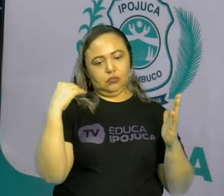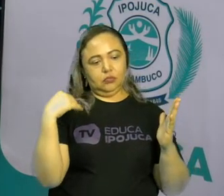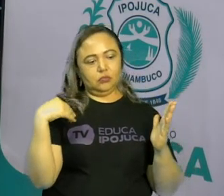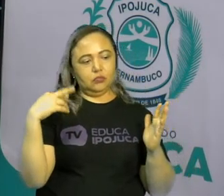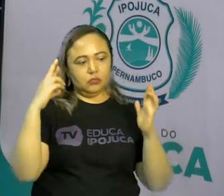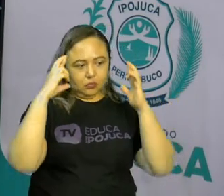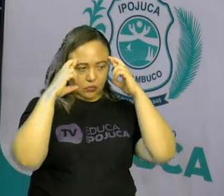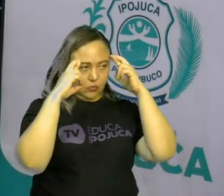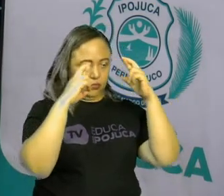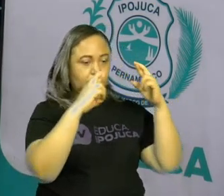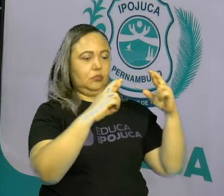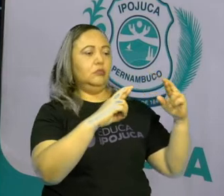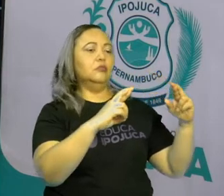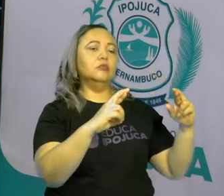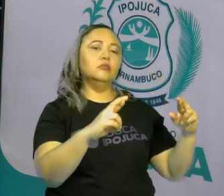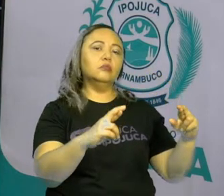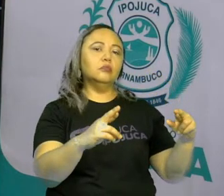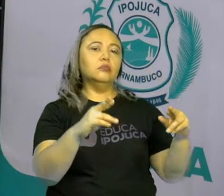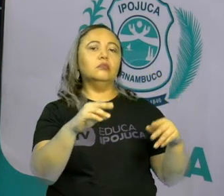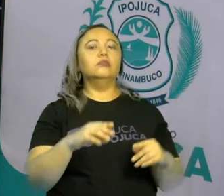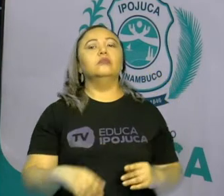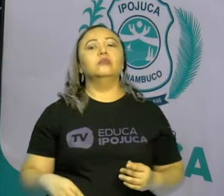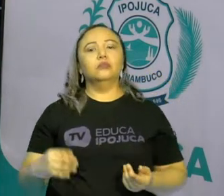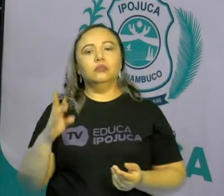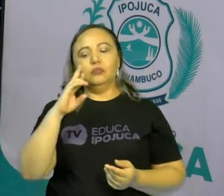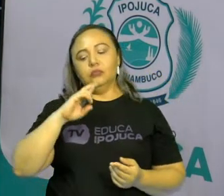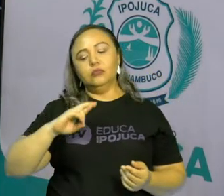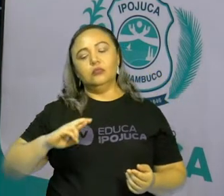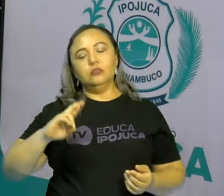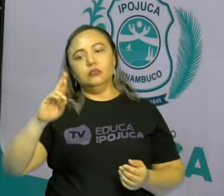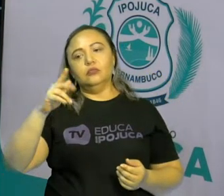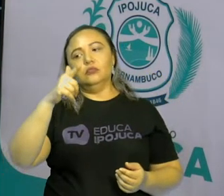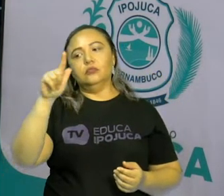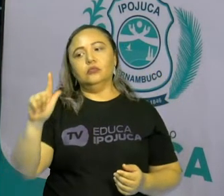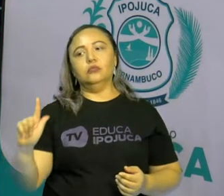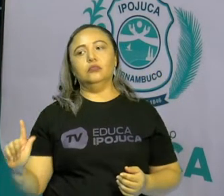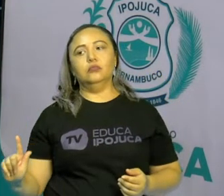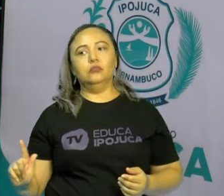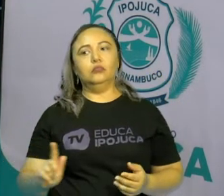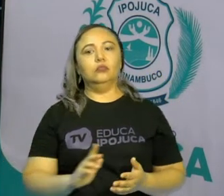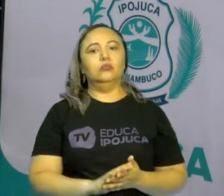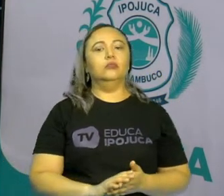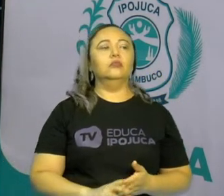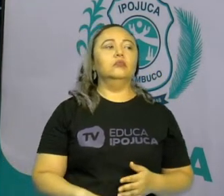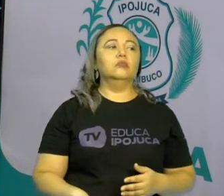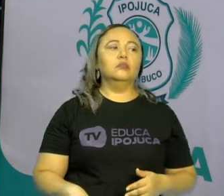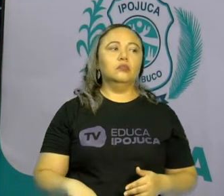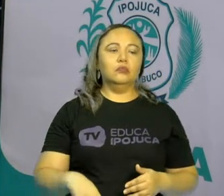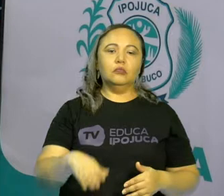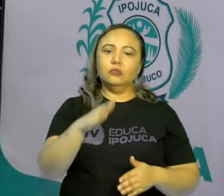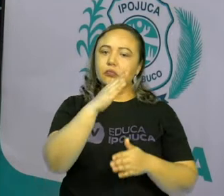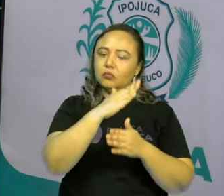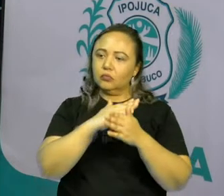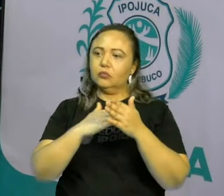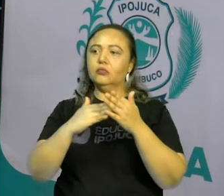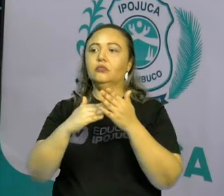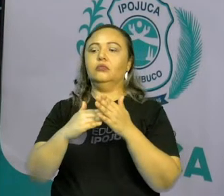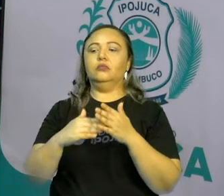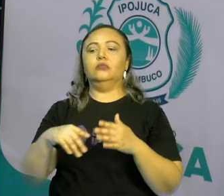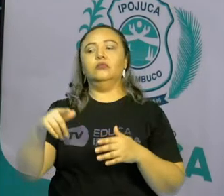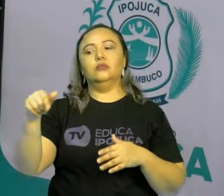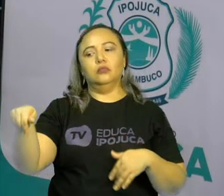cada um deve respeitar a religião do próximo, assim como todos devem